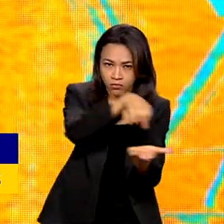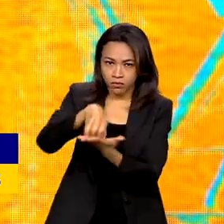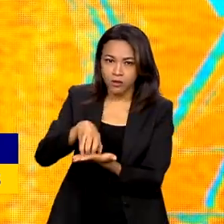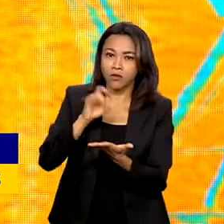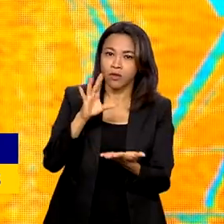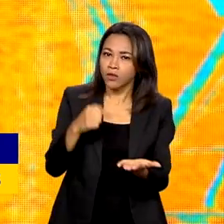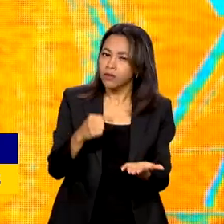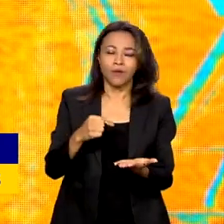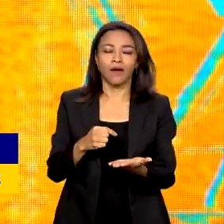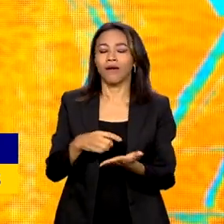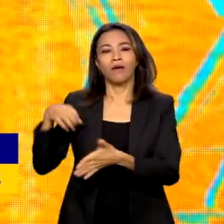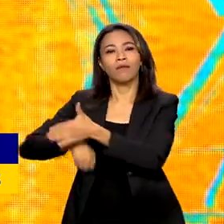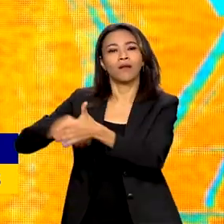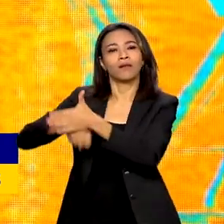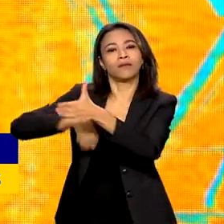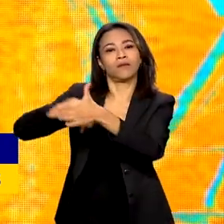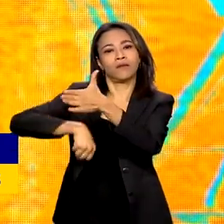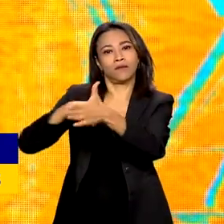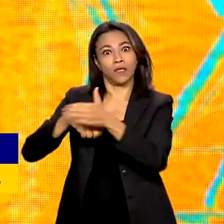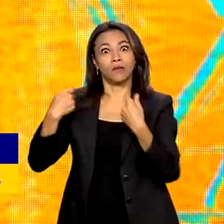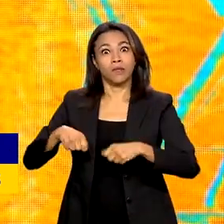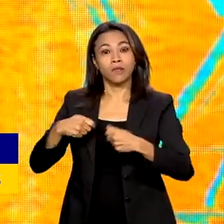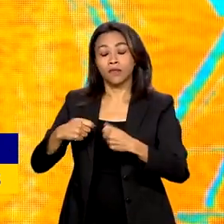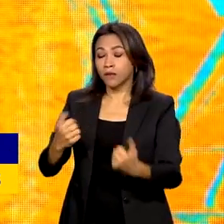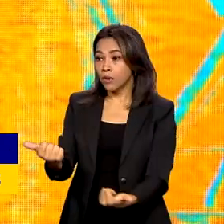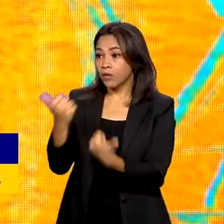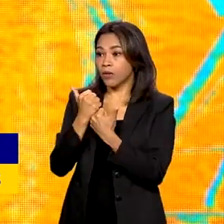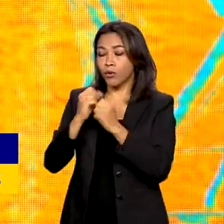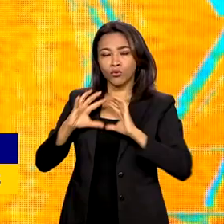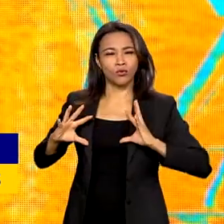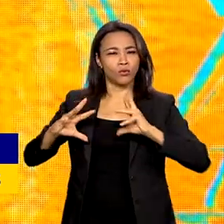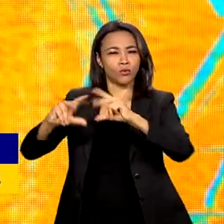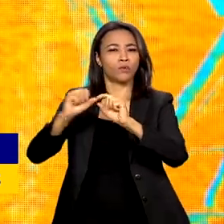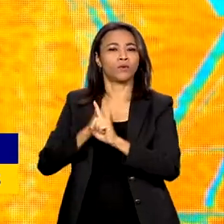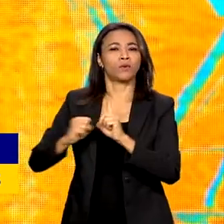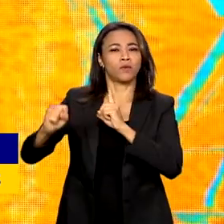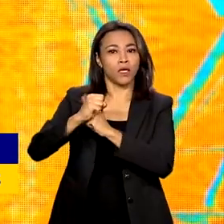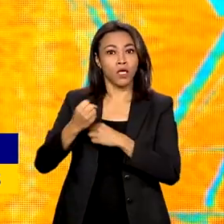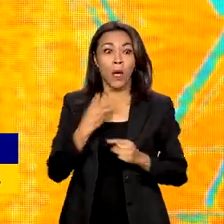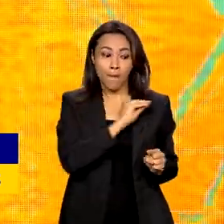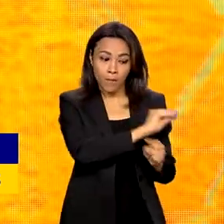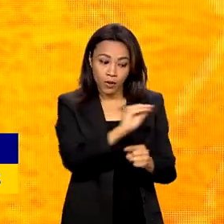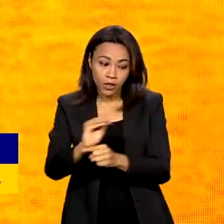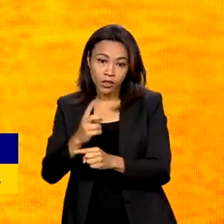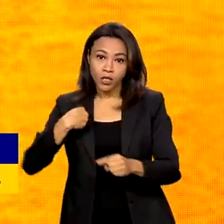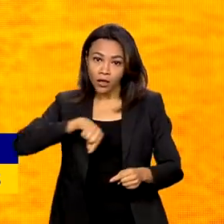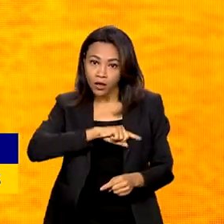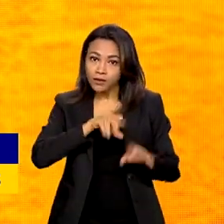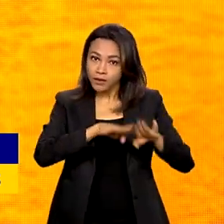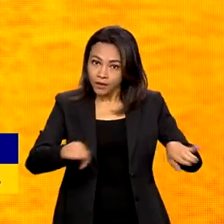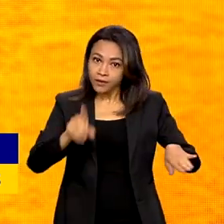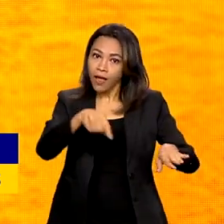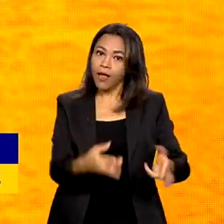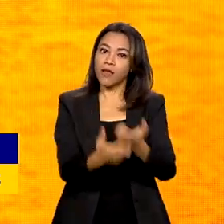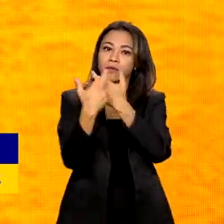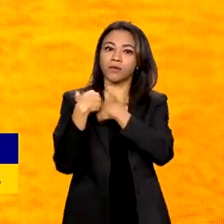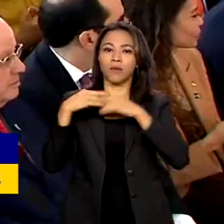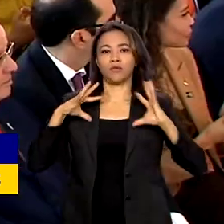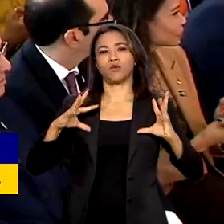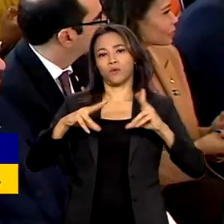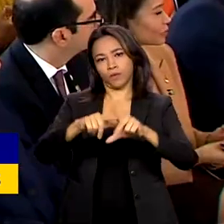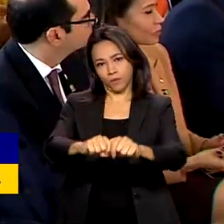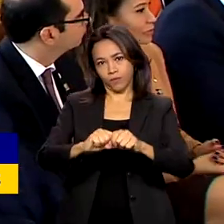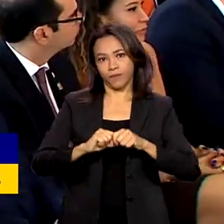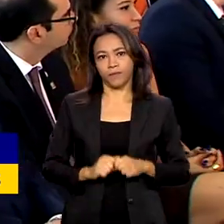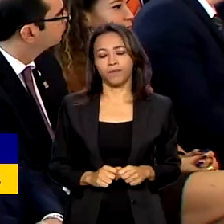É uma batalha que precisa da união de toda a sociedade, porque proteger nossas crianças é responsabilidade de todos nós.